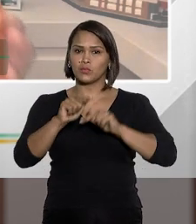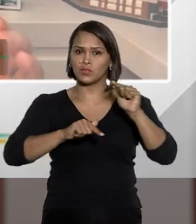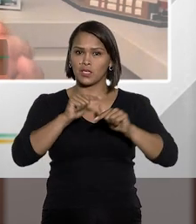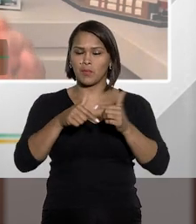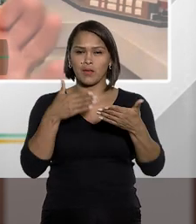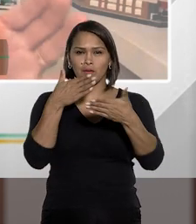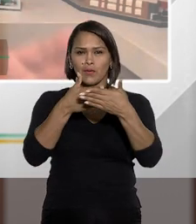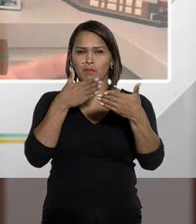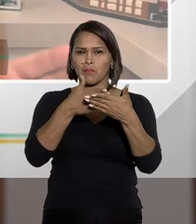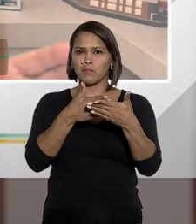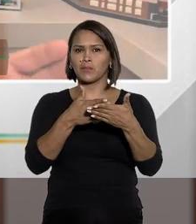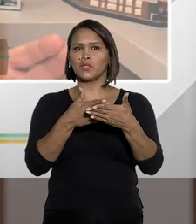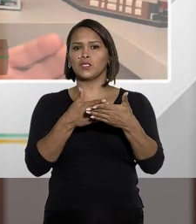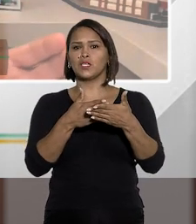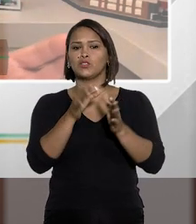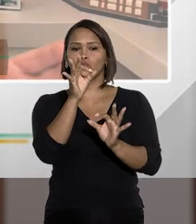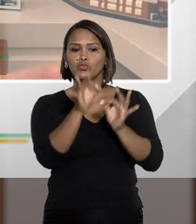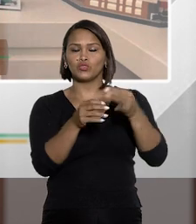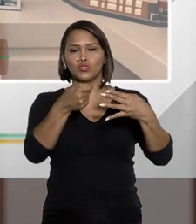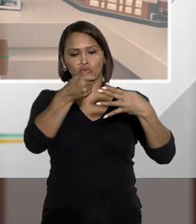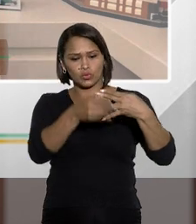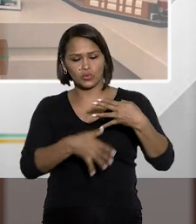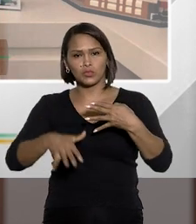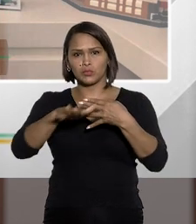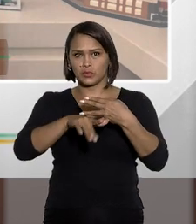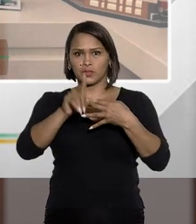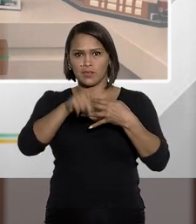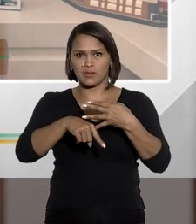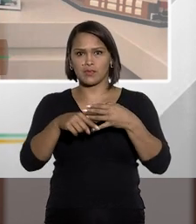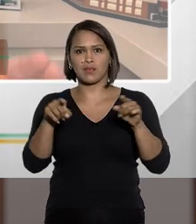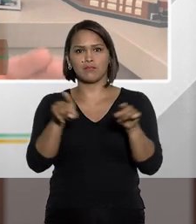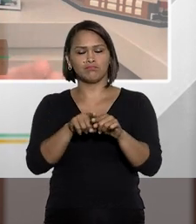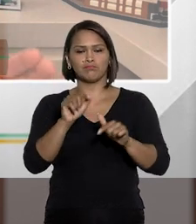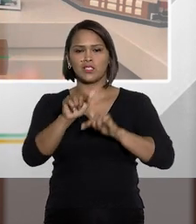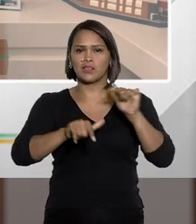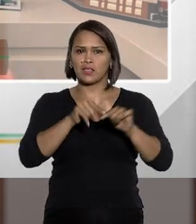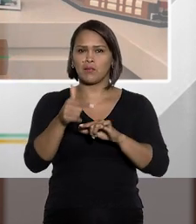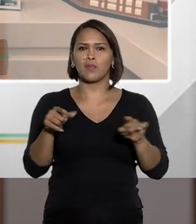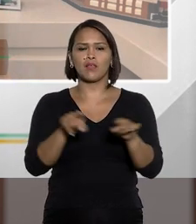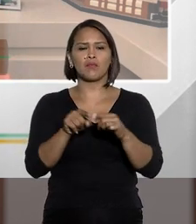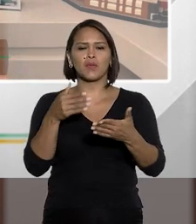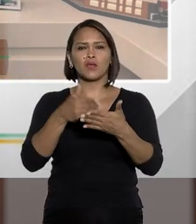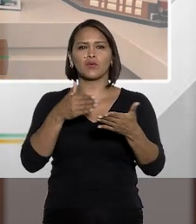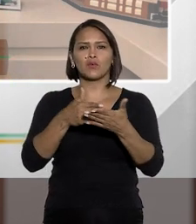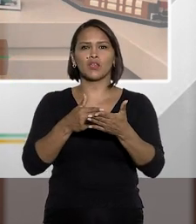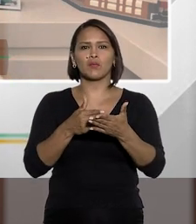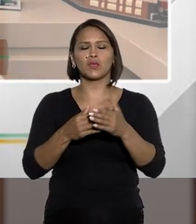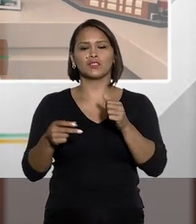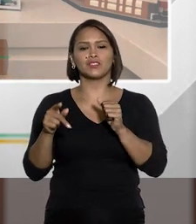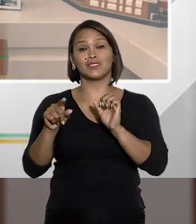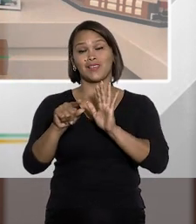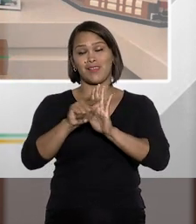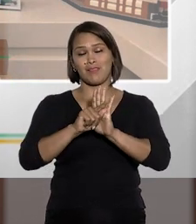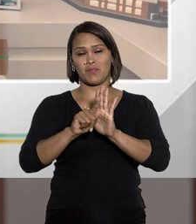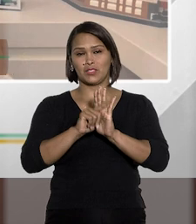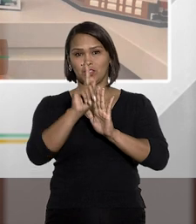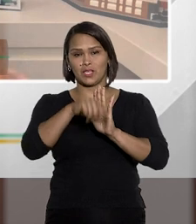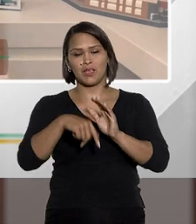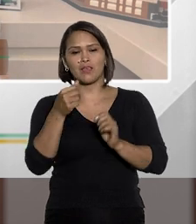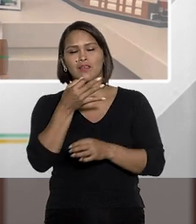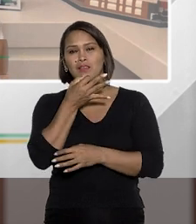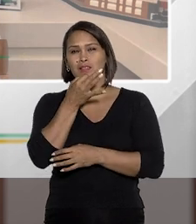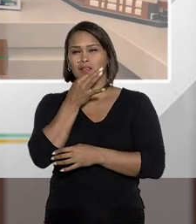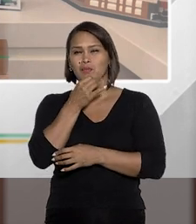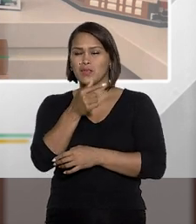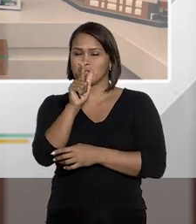pode trabalhar com limites jurisprudenciais e você pode trabalhar com também limites gramaticais. Então, para